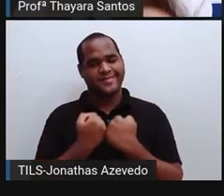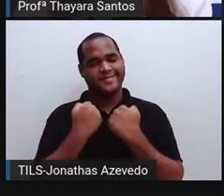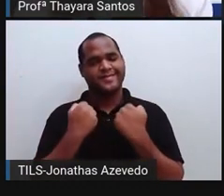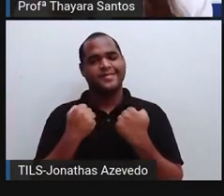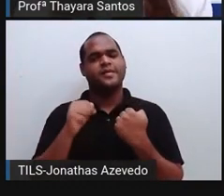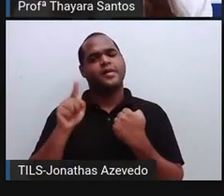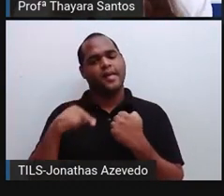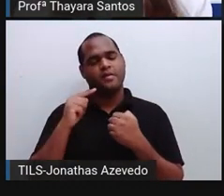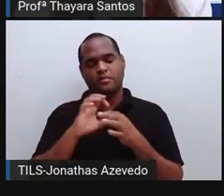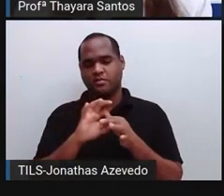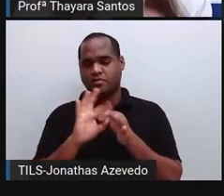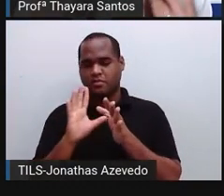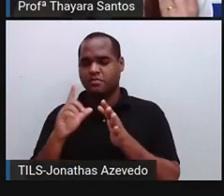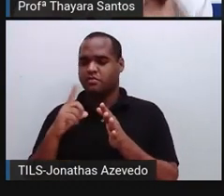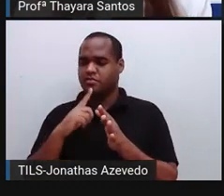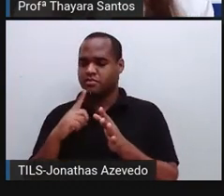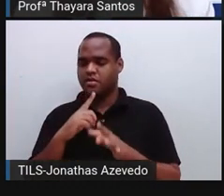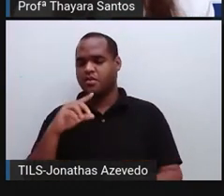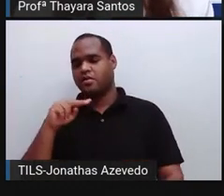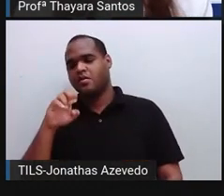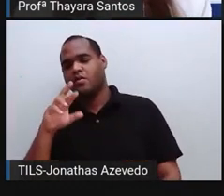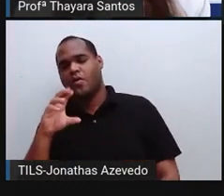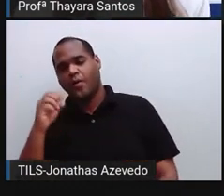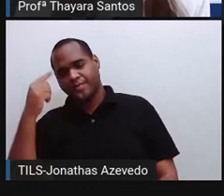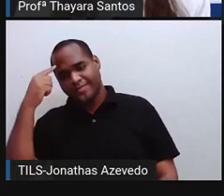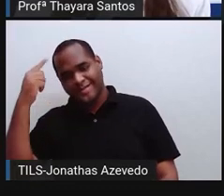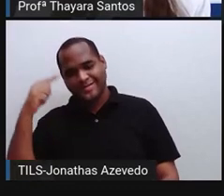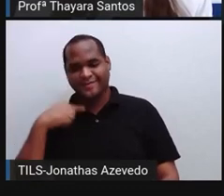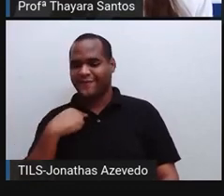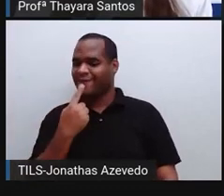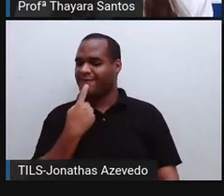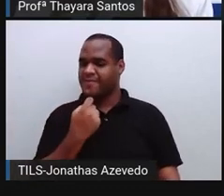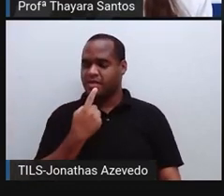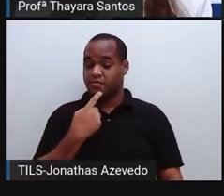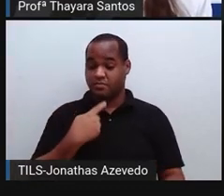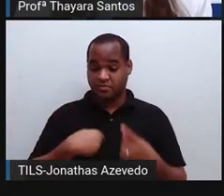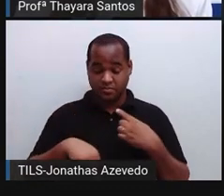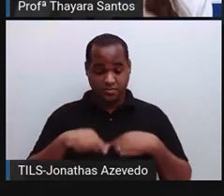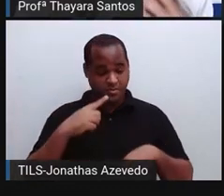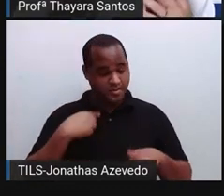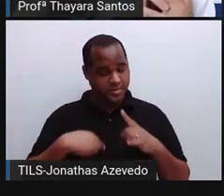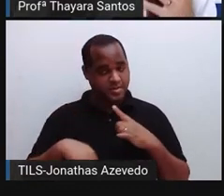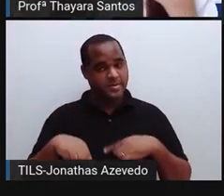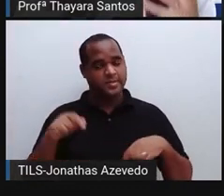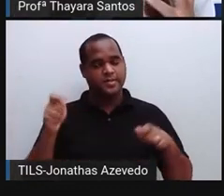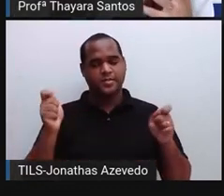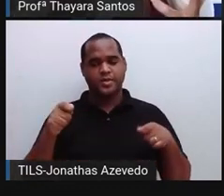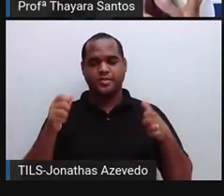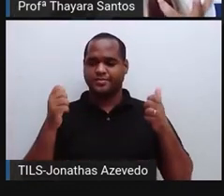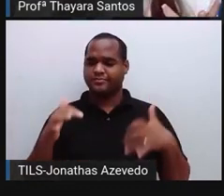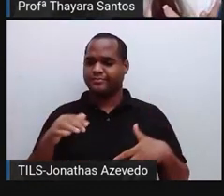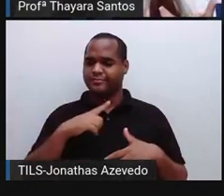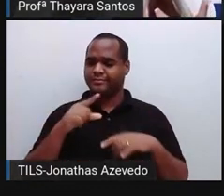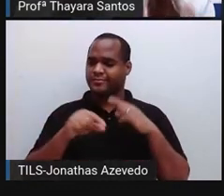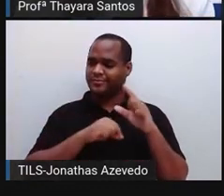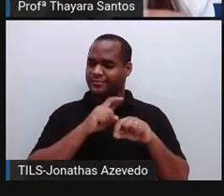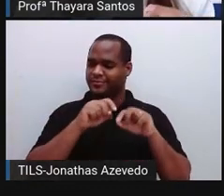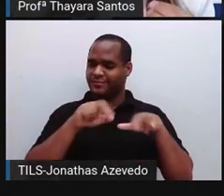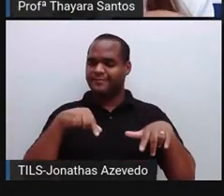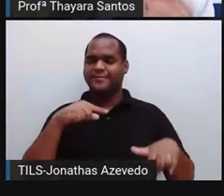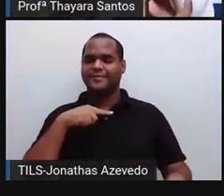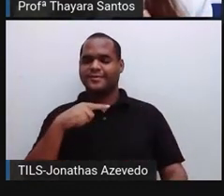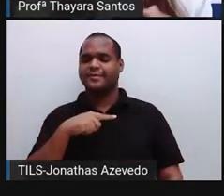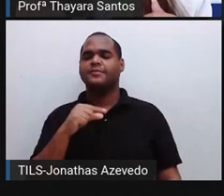liberada pelos nossos neurônios e vai cair na nossa corrente sanguínea e faz com que a gente faça determinadas coisas, Tenha